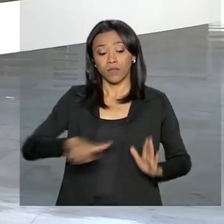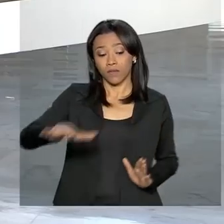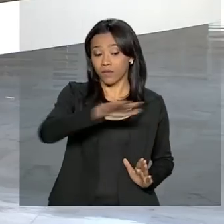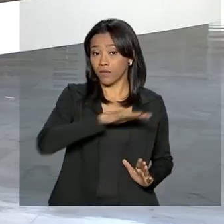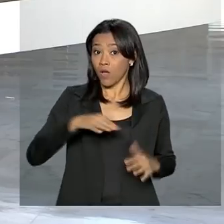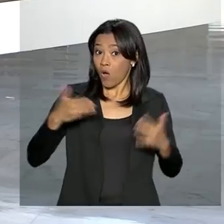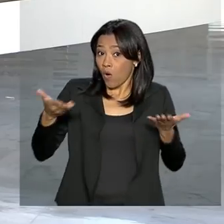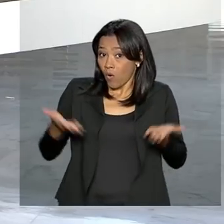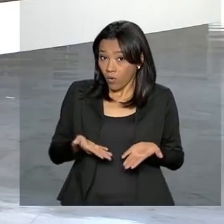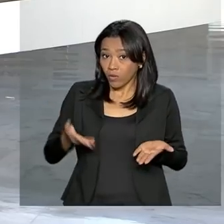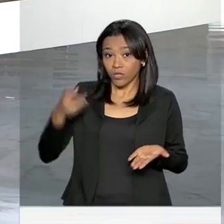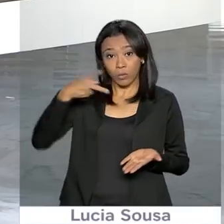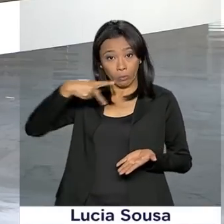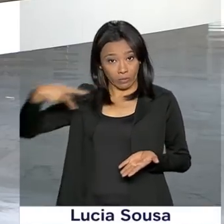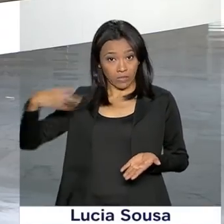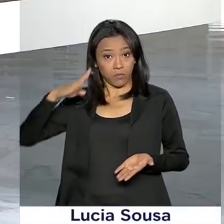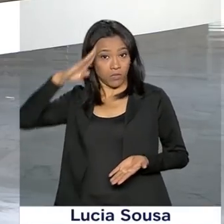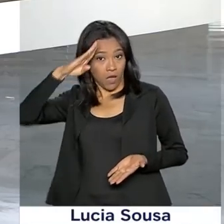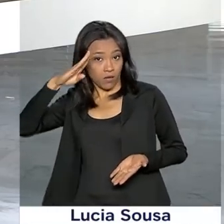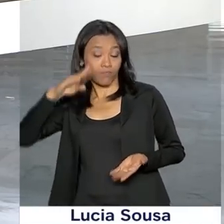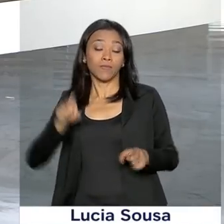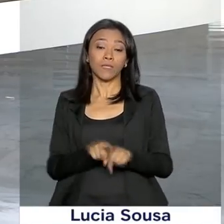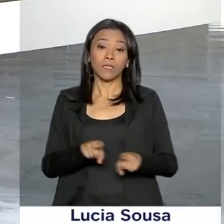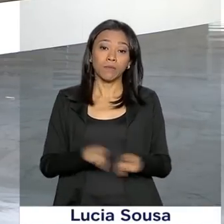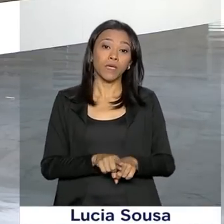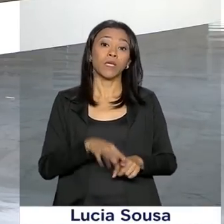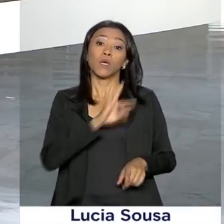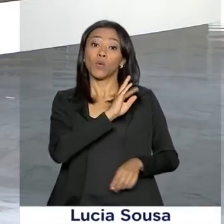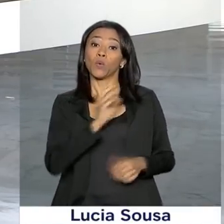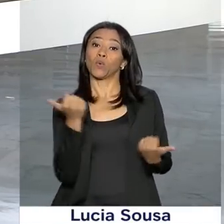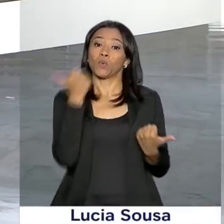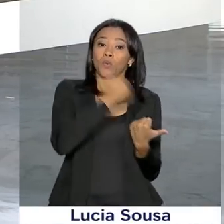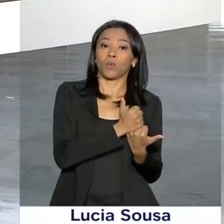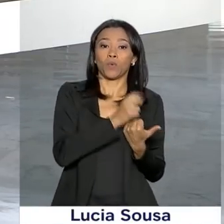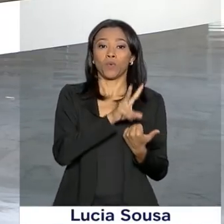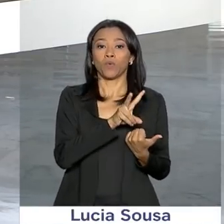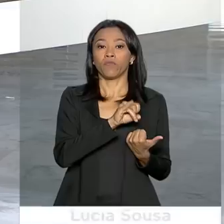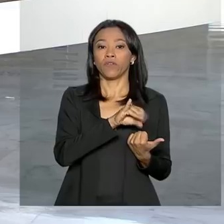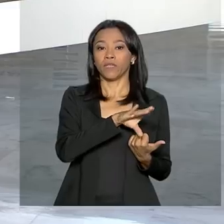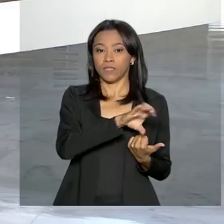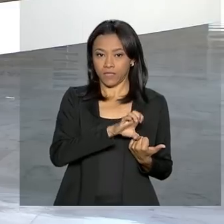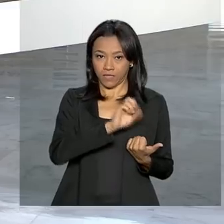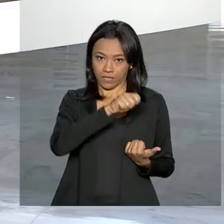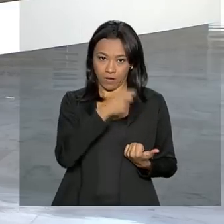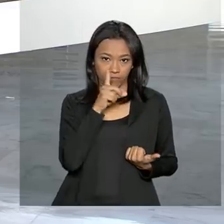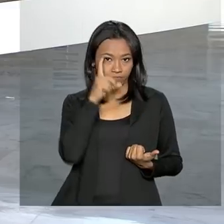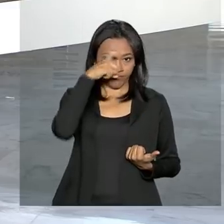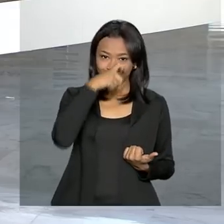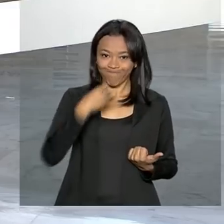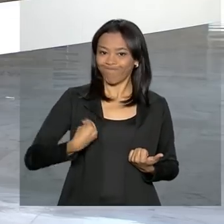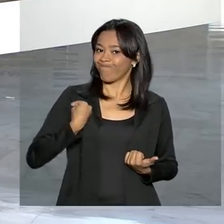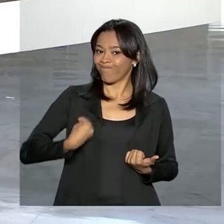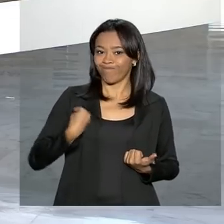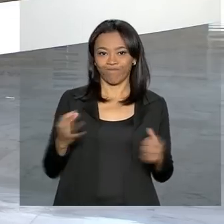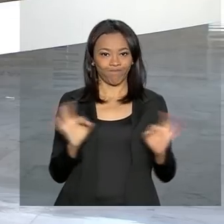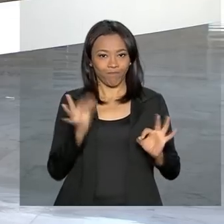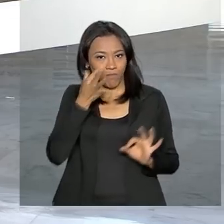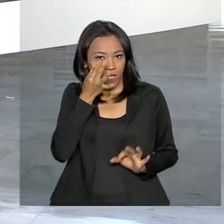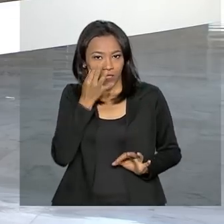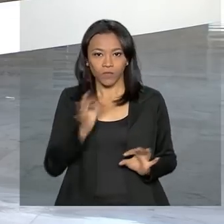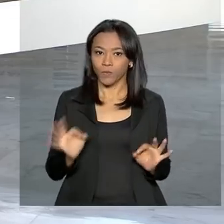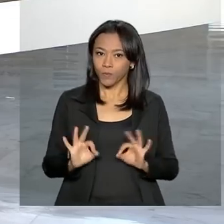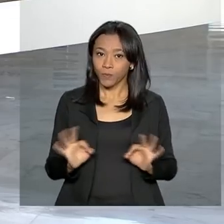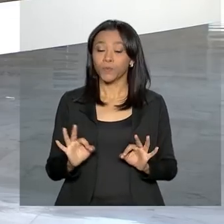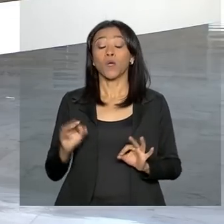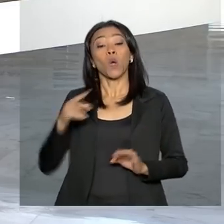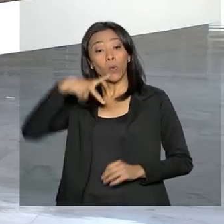nem o presidente Jair Bolsonaro, nem o presidente em exercício Hamilton Mourão estão por aqui. O presidente Jair Bolsonaro está